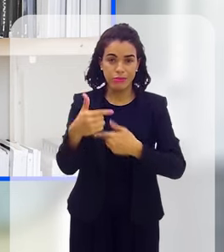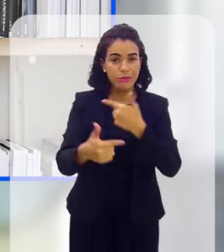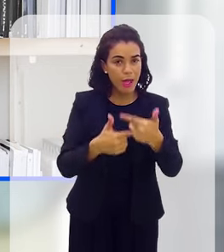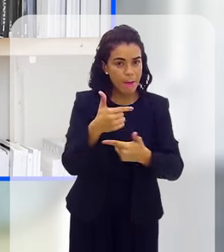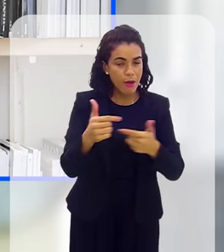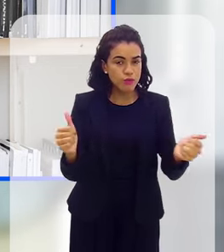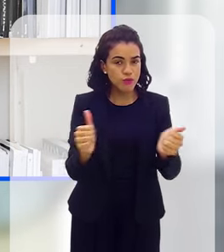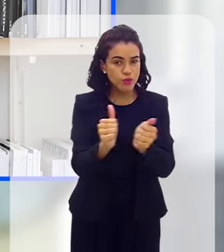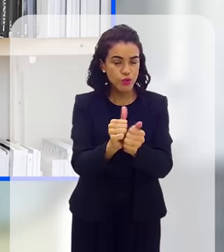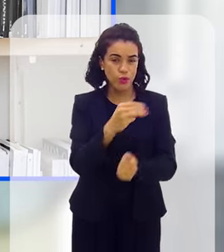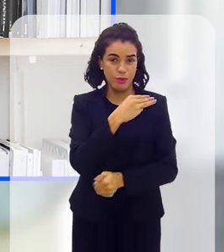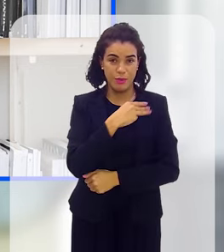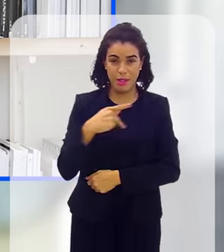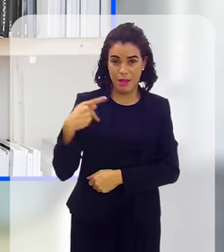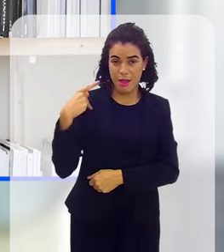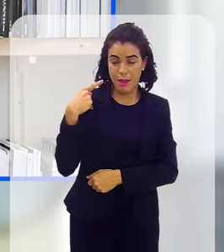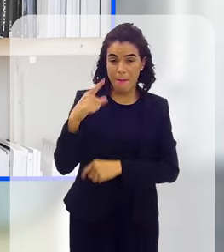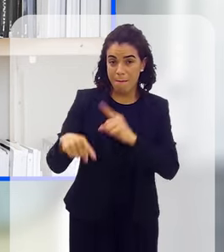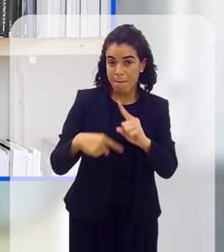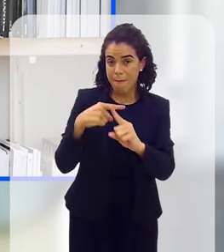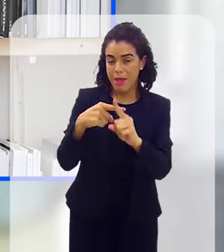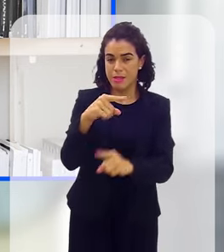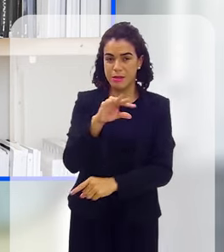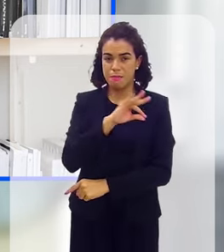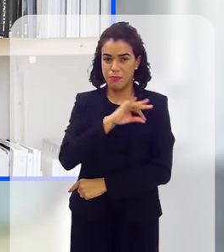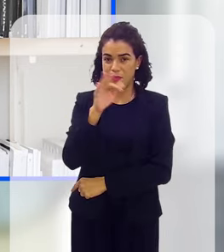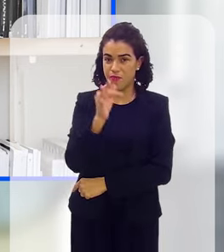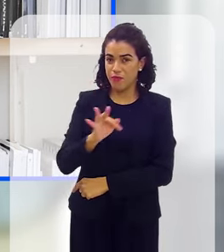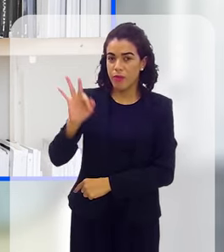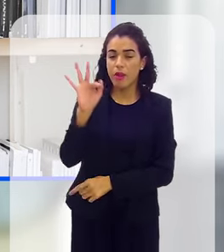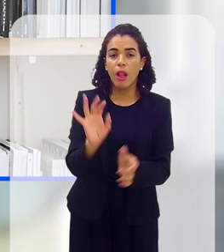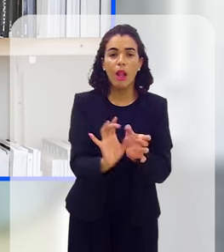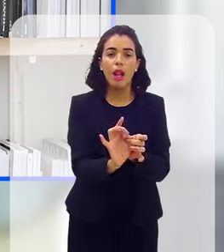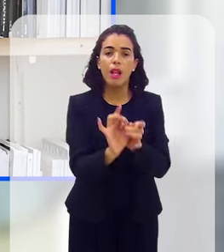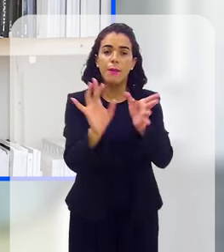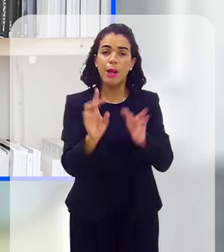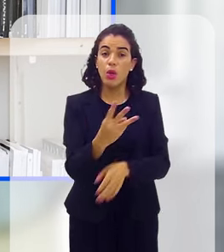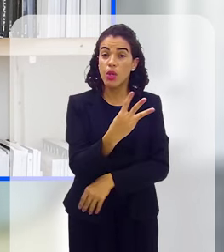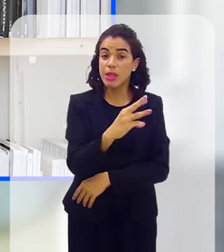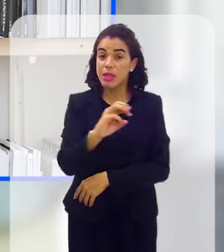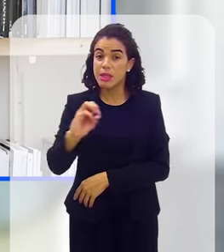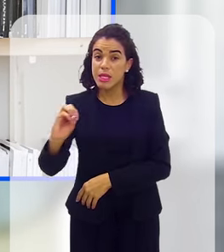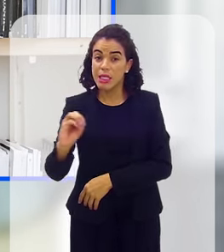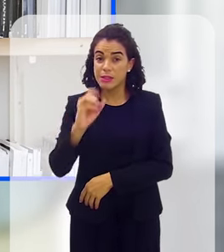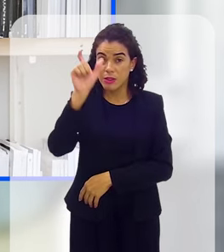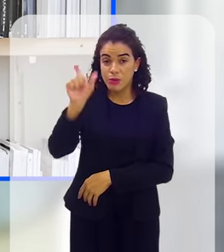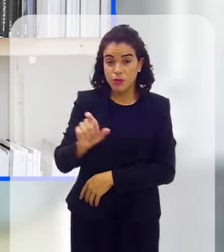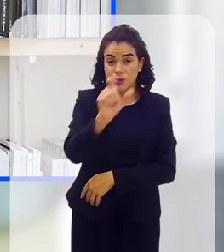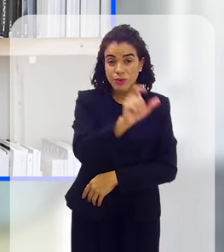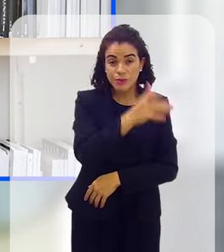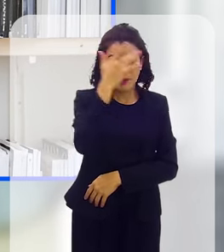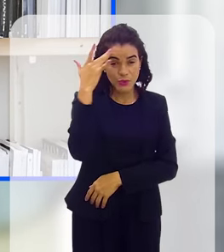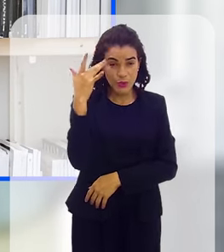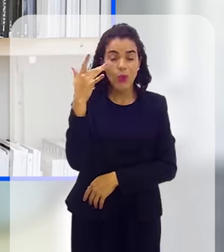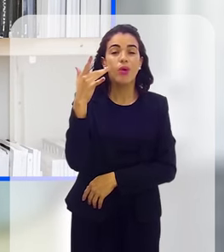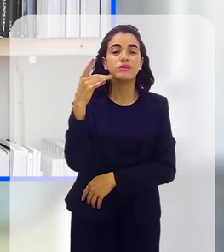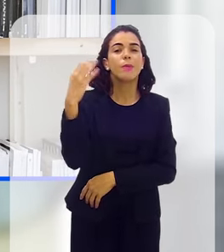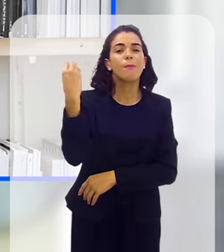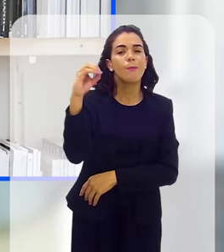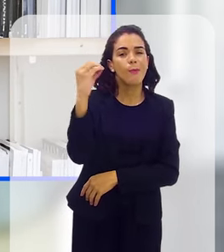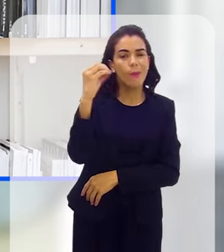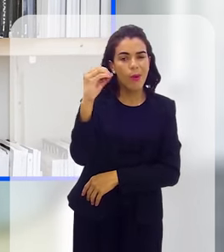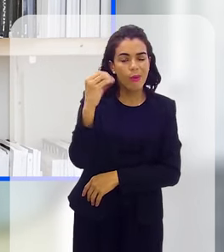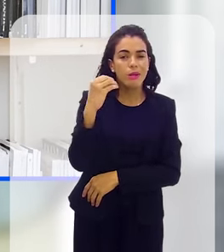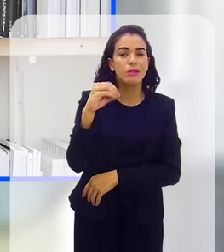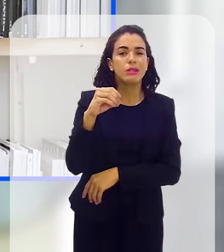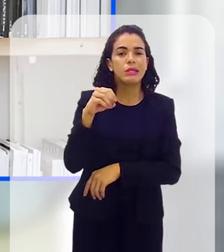com o Ministério Público e com a Polícia Federal, libertou 200 trabalhadores na Serra Gaúcha que prestavam serviços